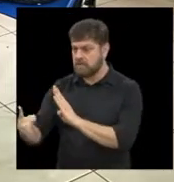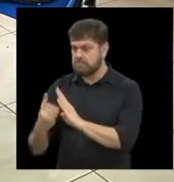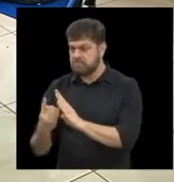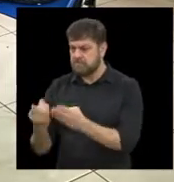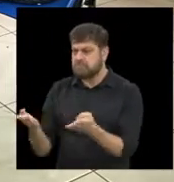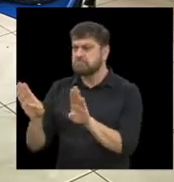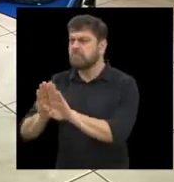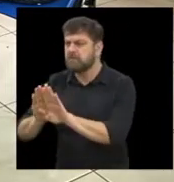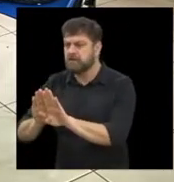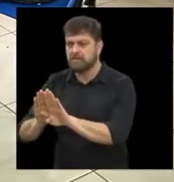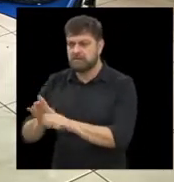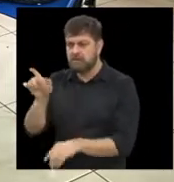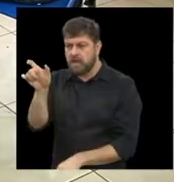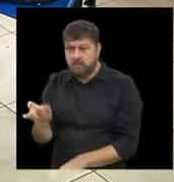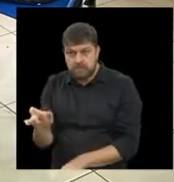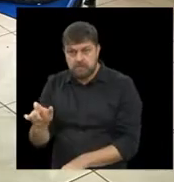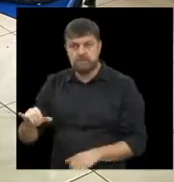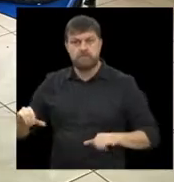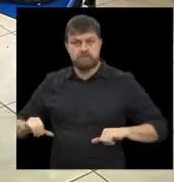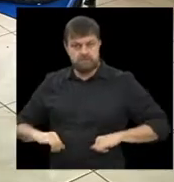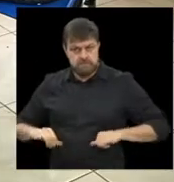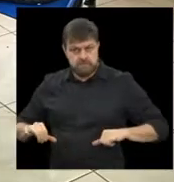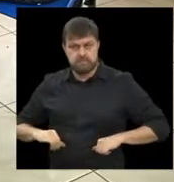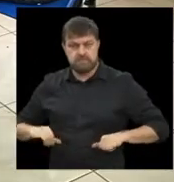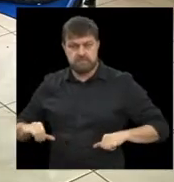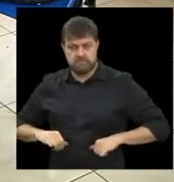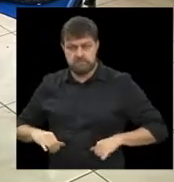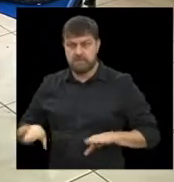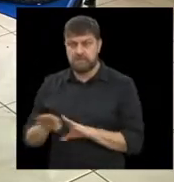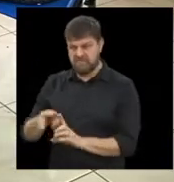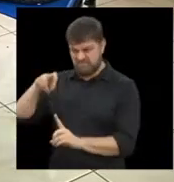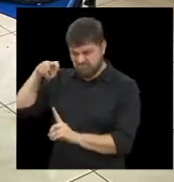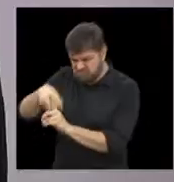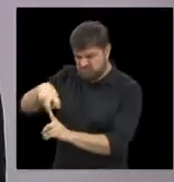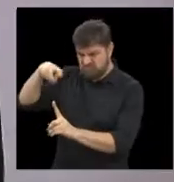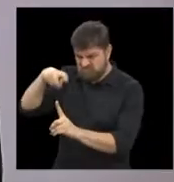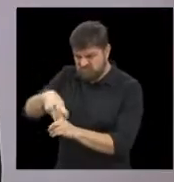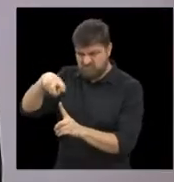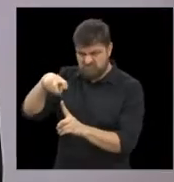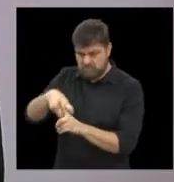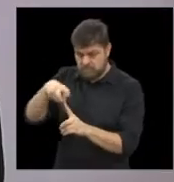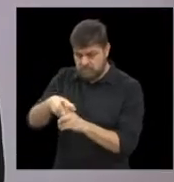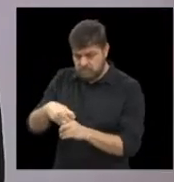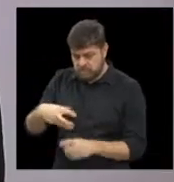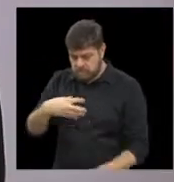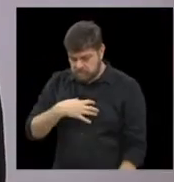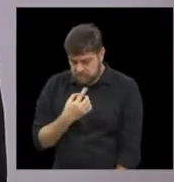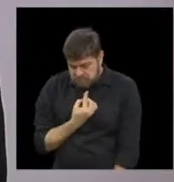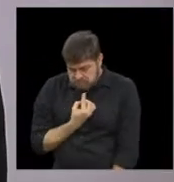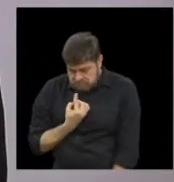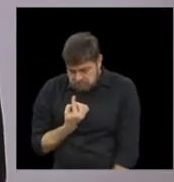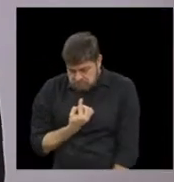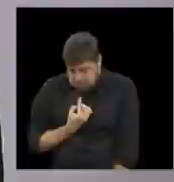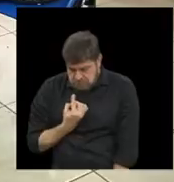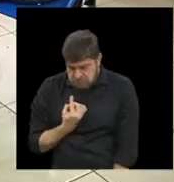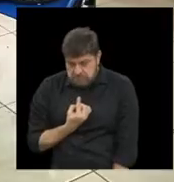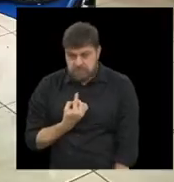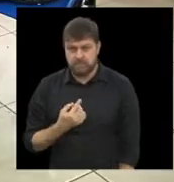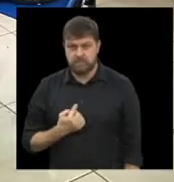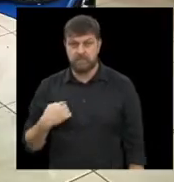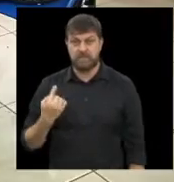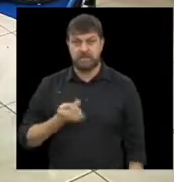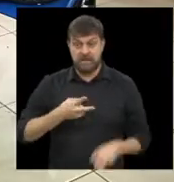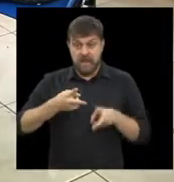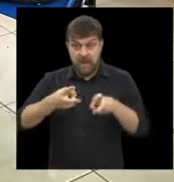né, que a pessoa pode passar por aquilo, né, a perseguição, o isolamento. É, a gente percebeu um